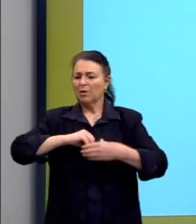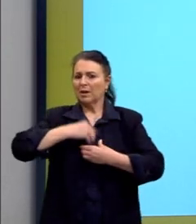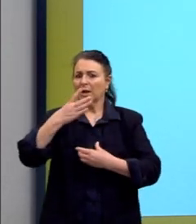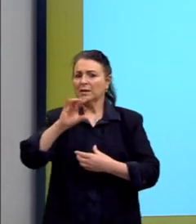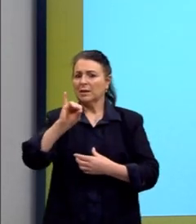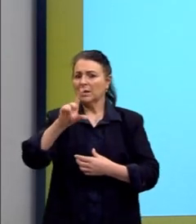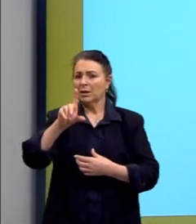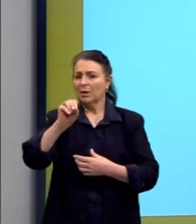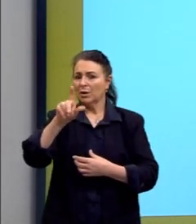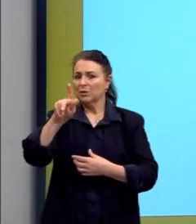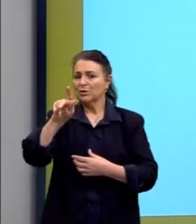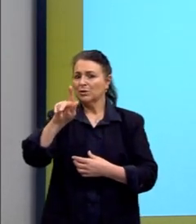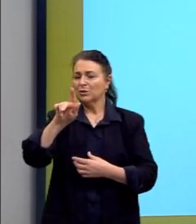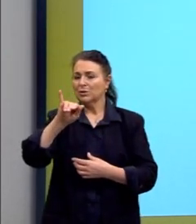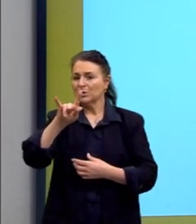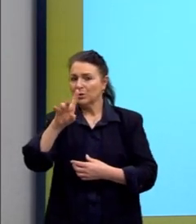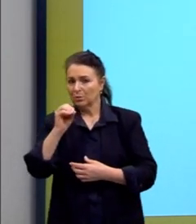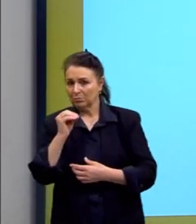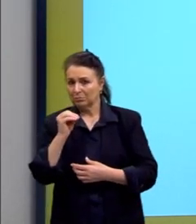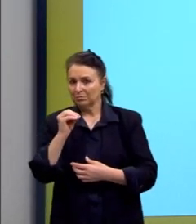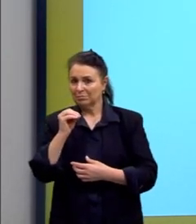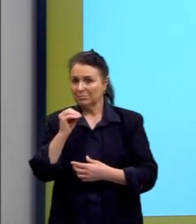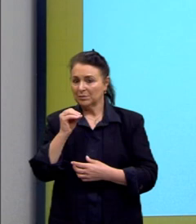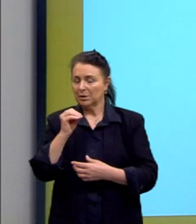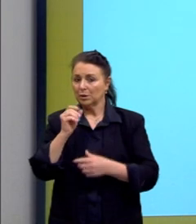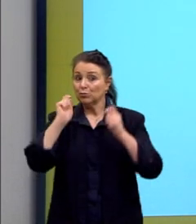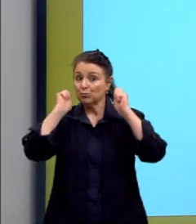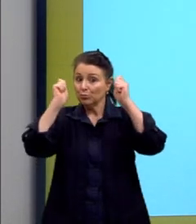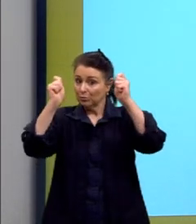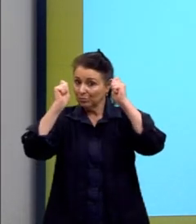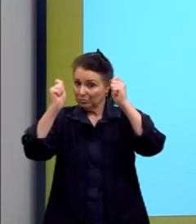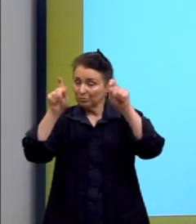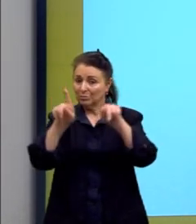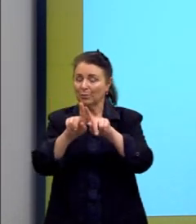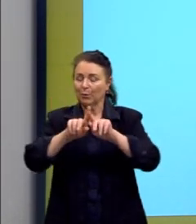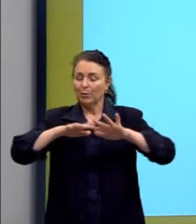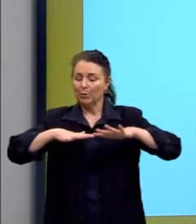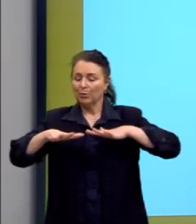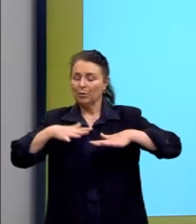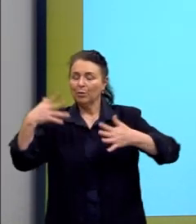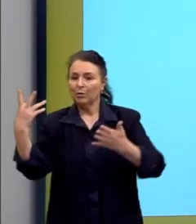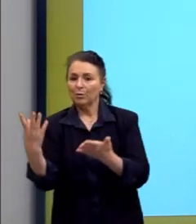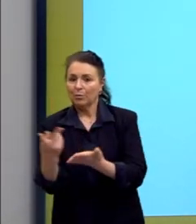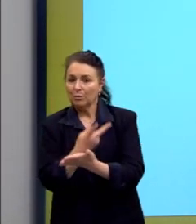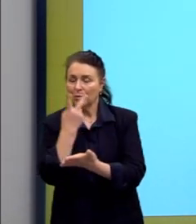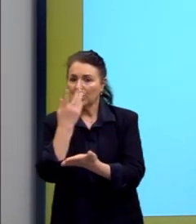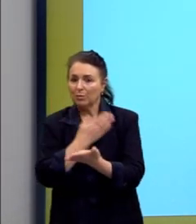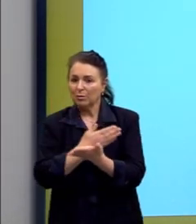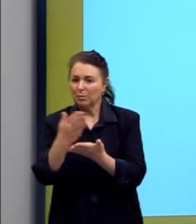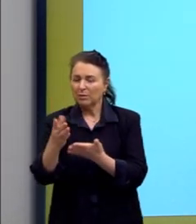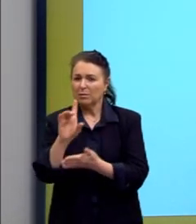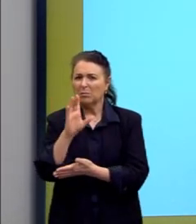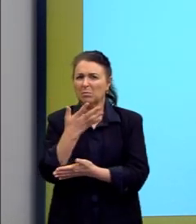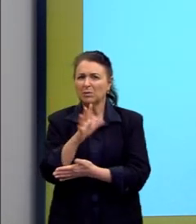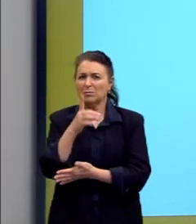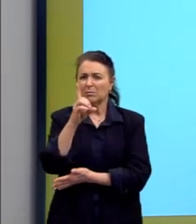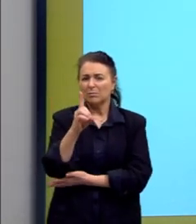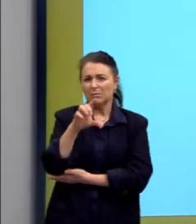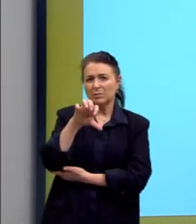antirracionalista e de protesto. Então, nós estamos falando de um movimento que acontece ali por volta de